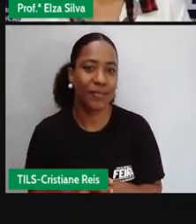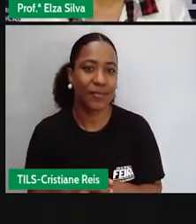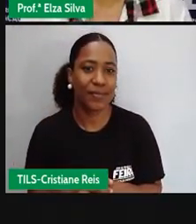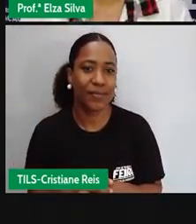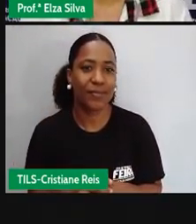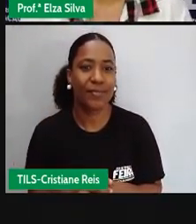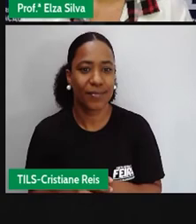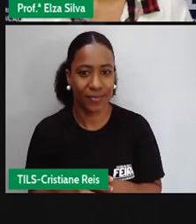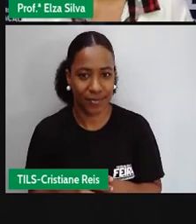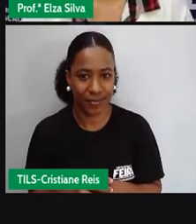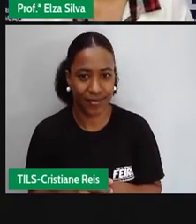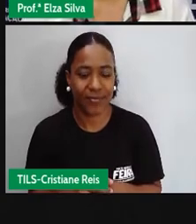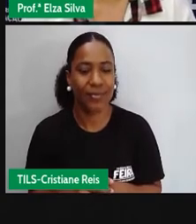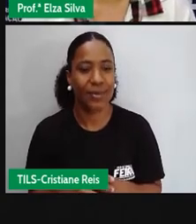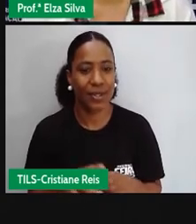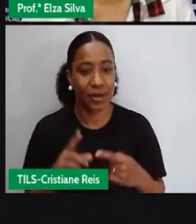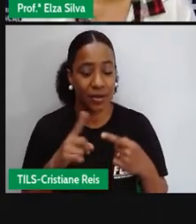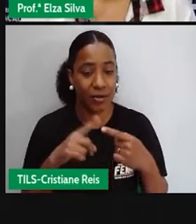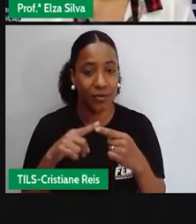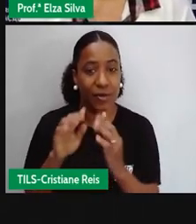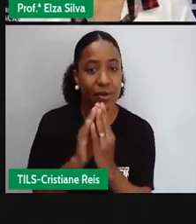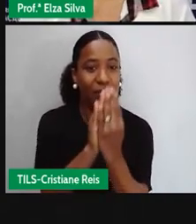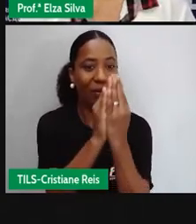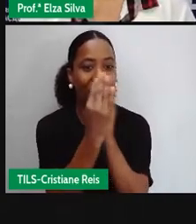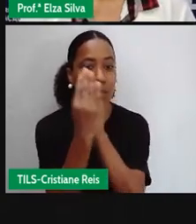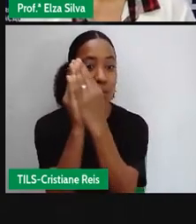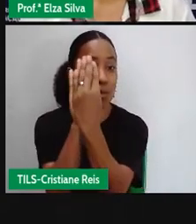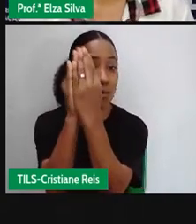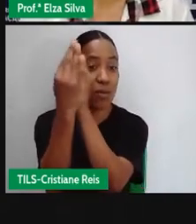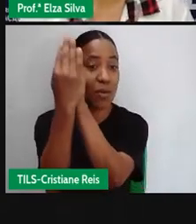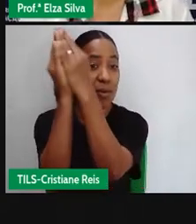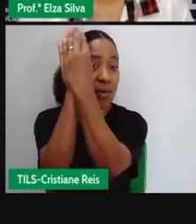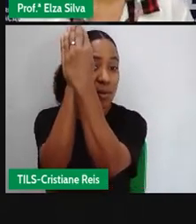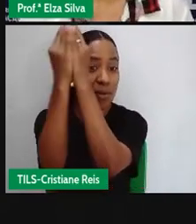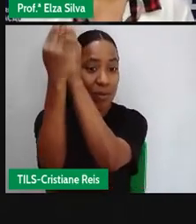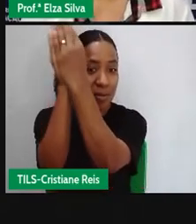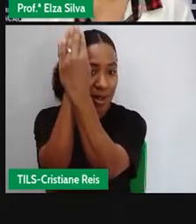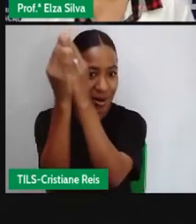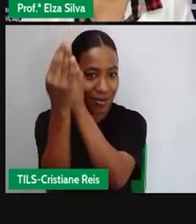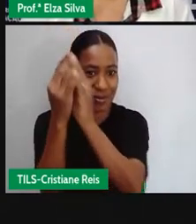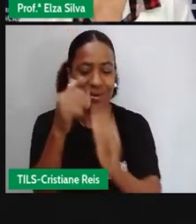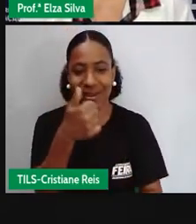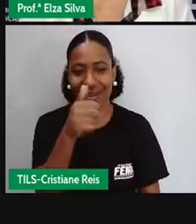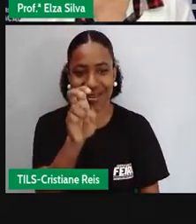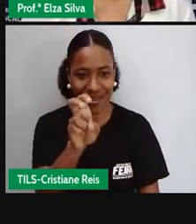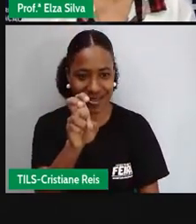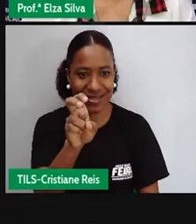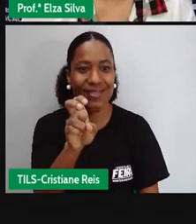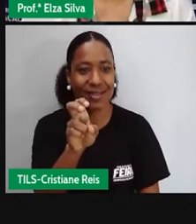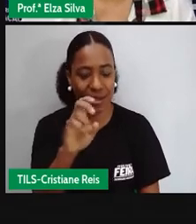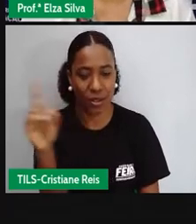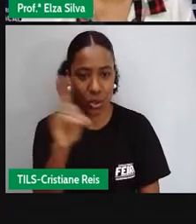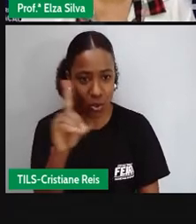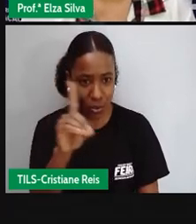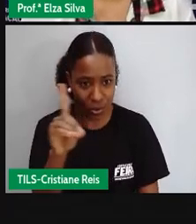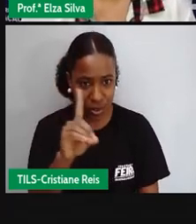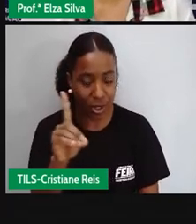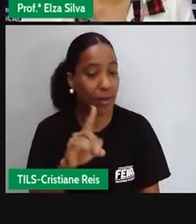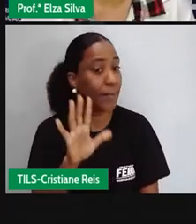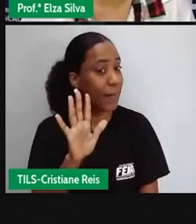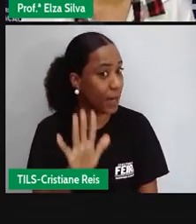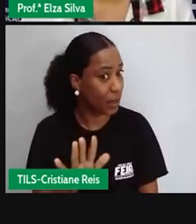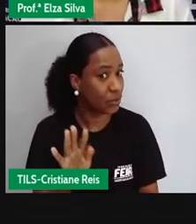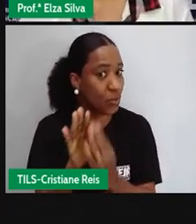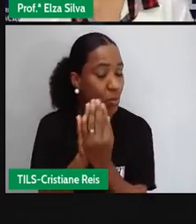Sky lantern, que é o balão. Custa 15 dólares. 15 dólares. Mas vale uma dica.